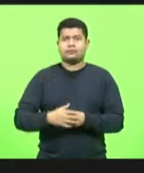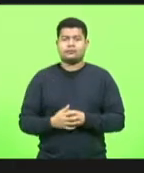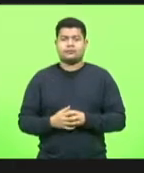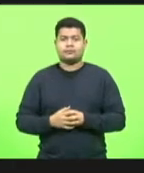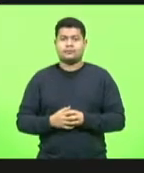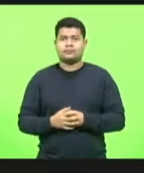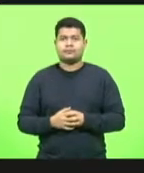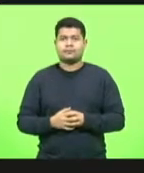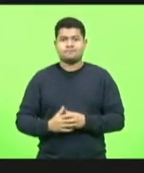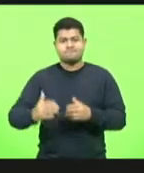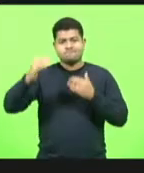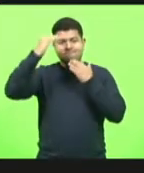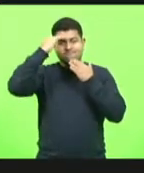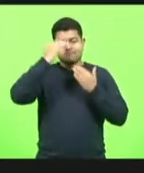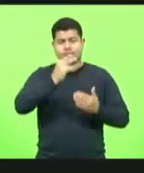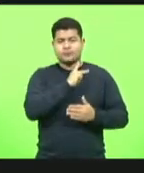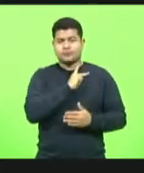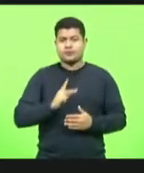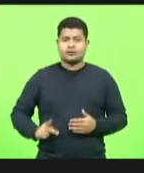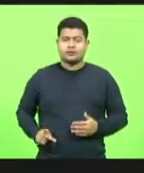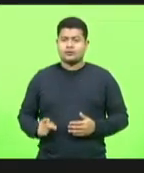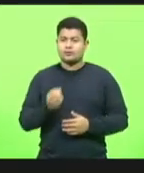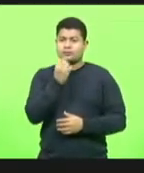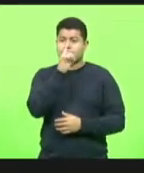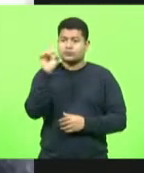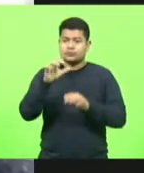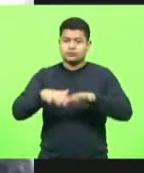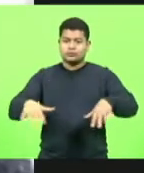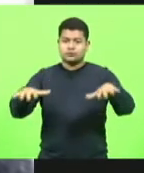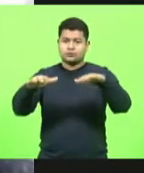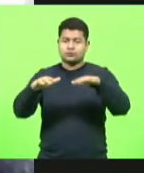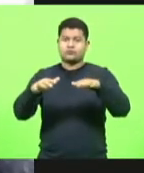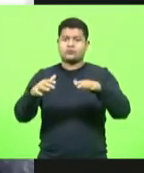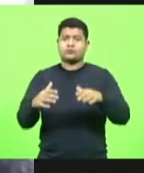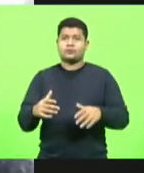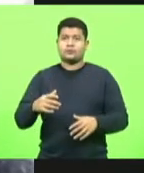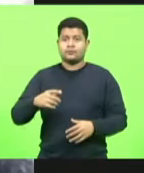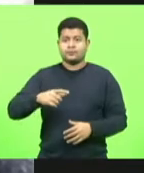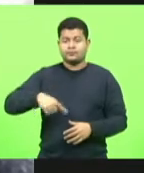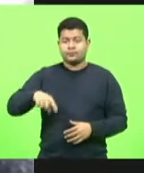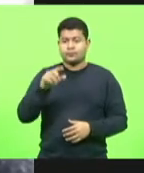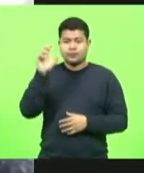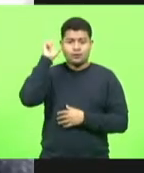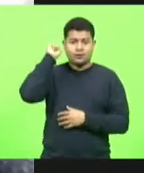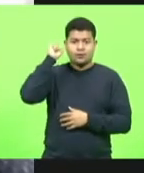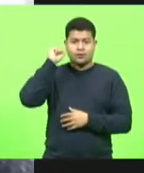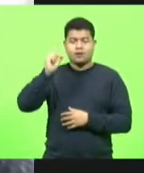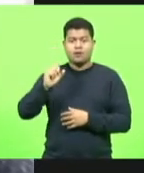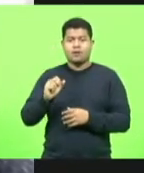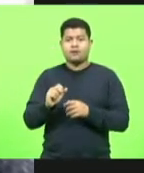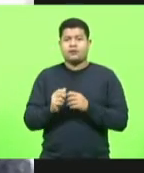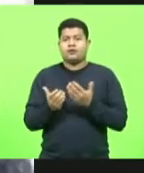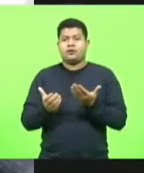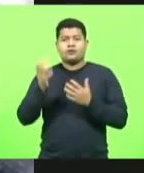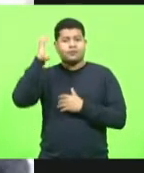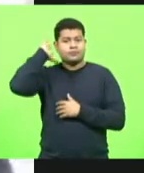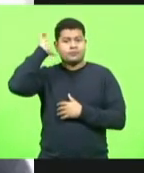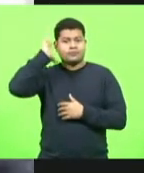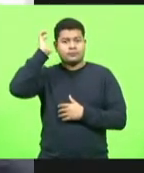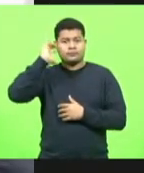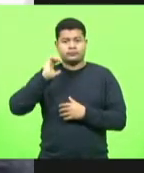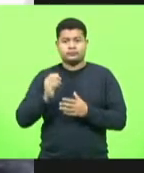Obrigado, senhor presidente. Bom dia a todos e a todas. Nossos ouvintes da Rádio Alesque, nossos telespectadores